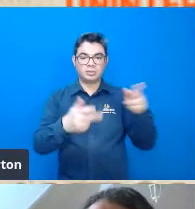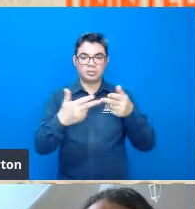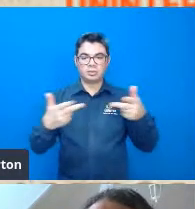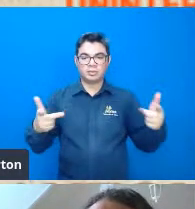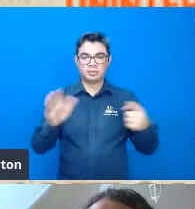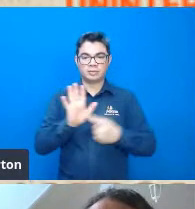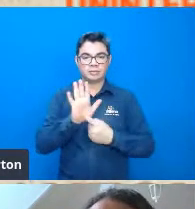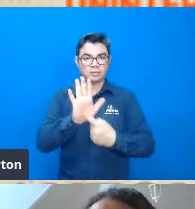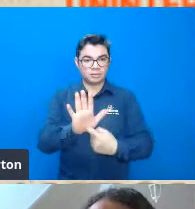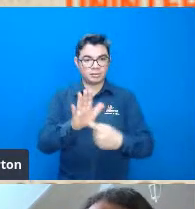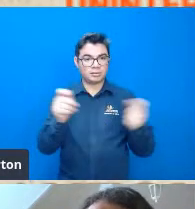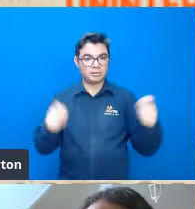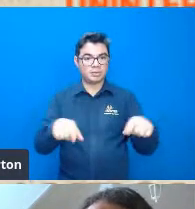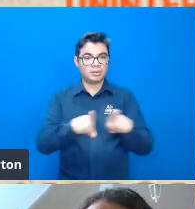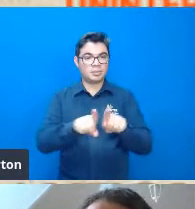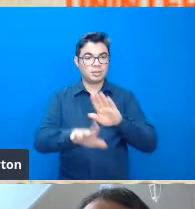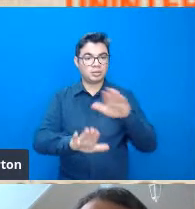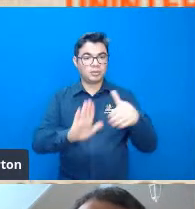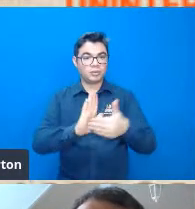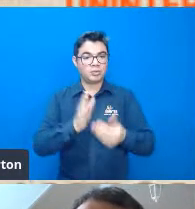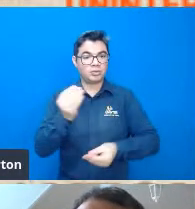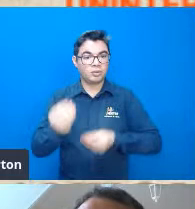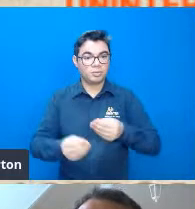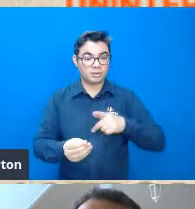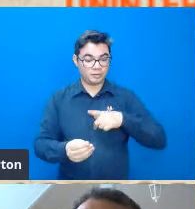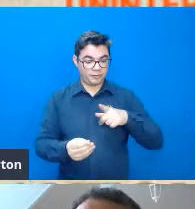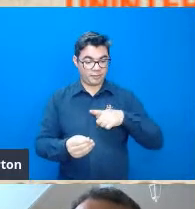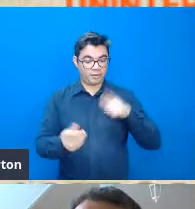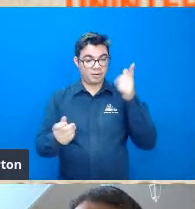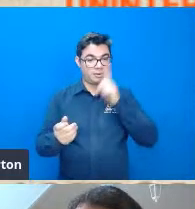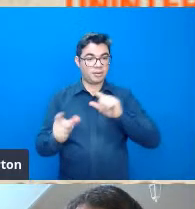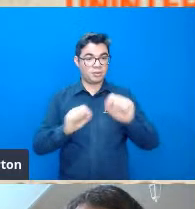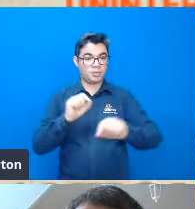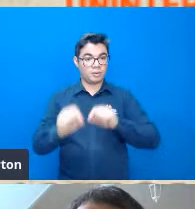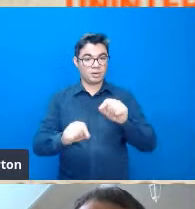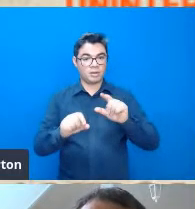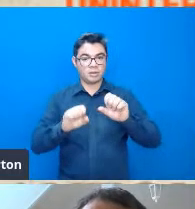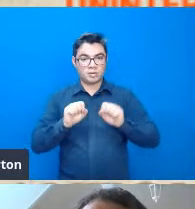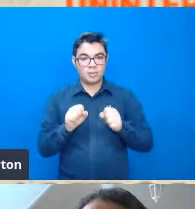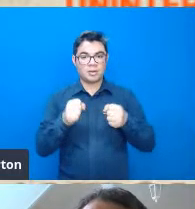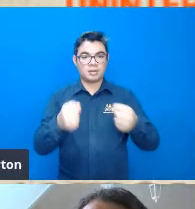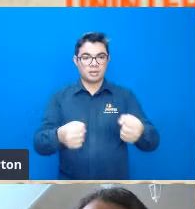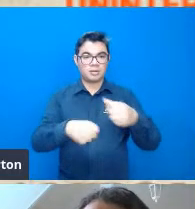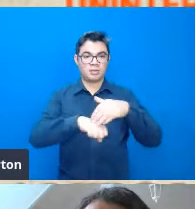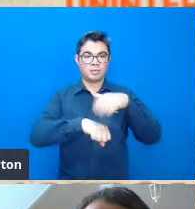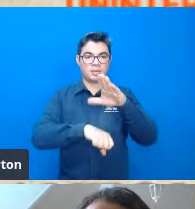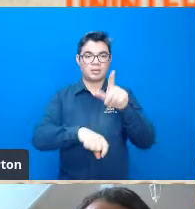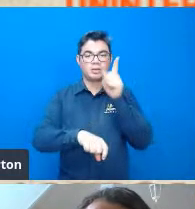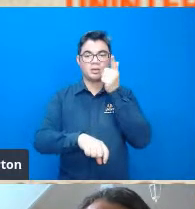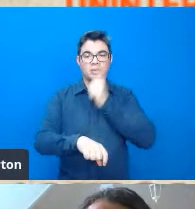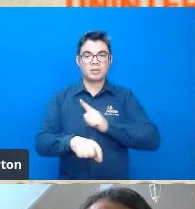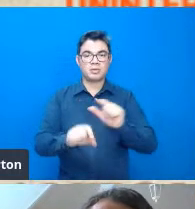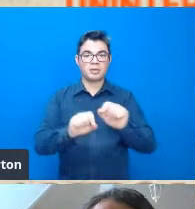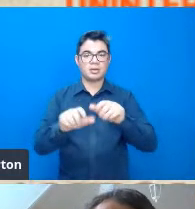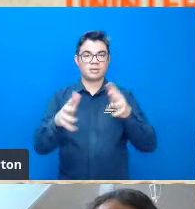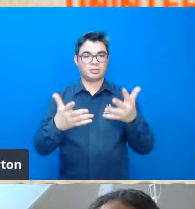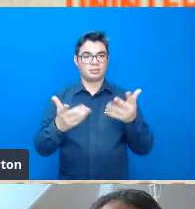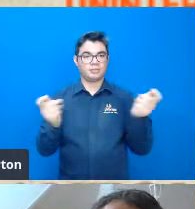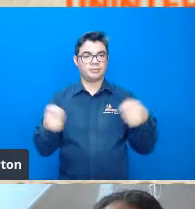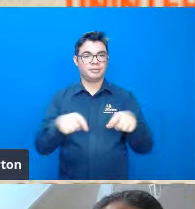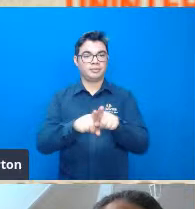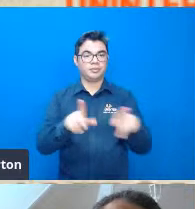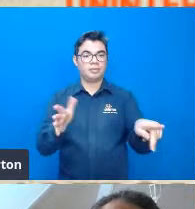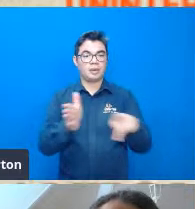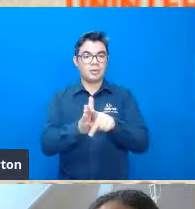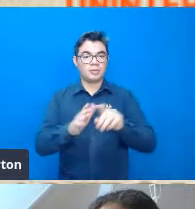destacados que todos eles tiveram também superações a serem rompidas né então a